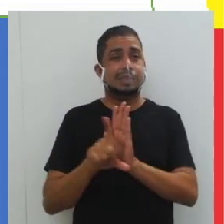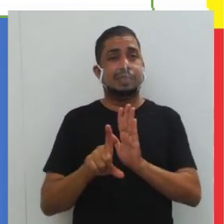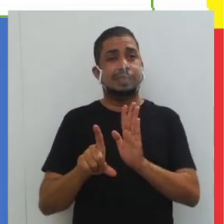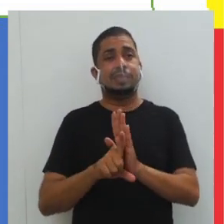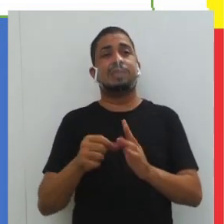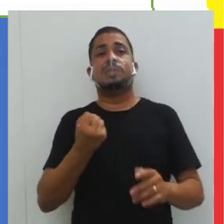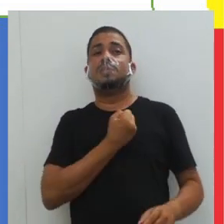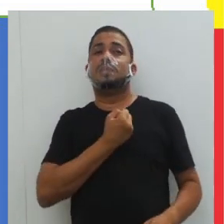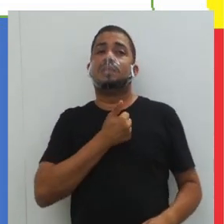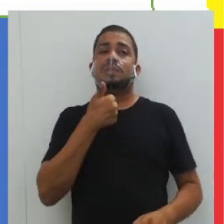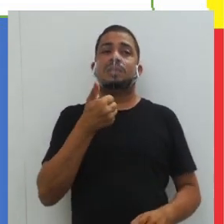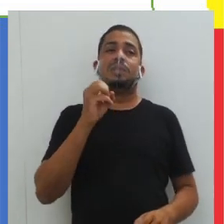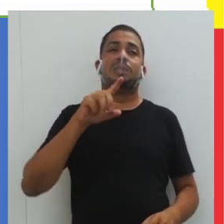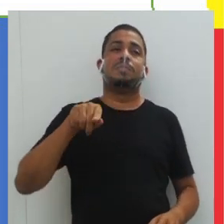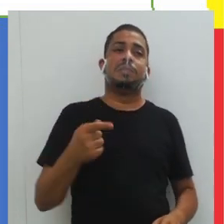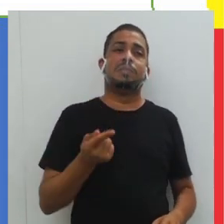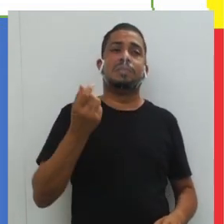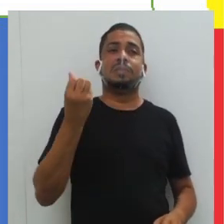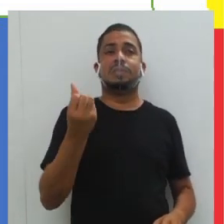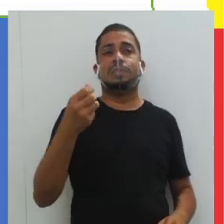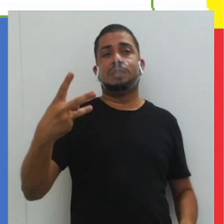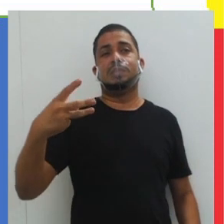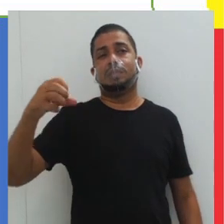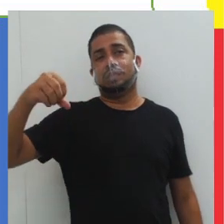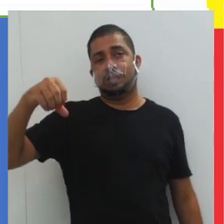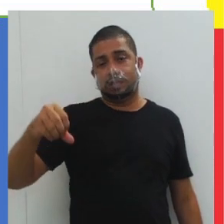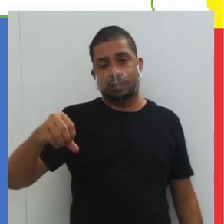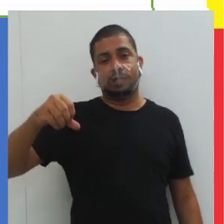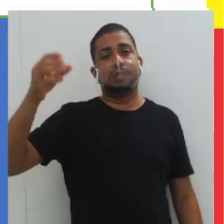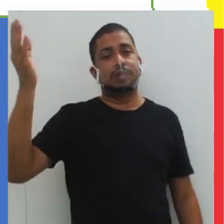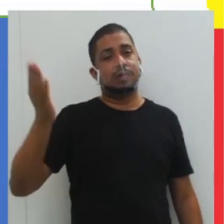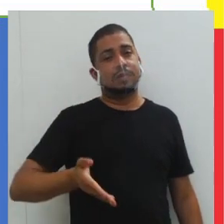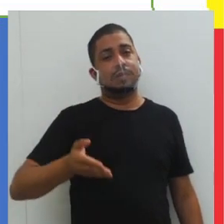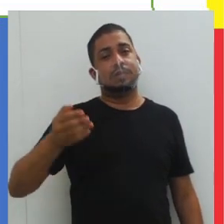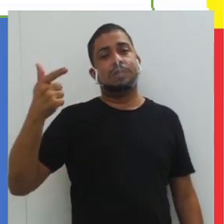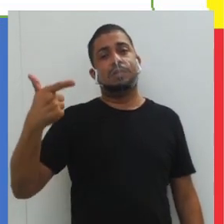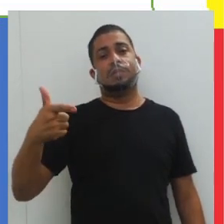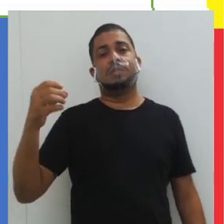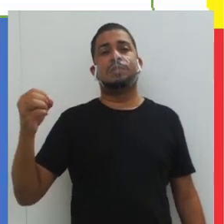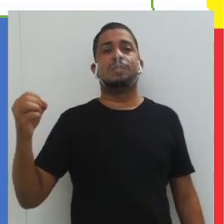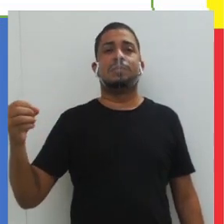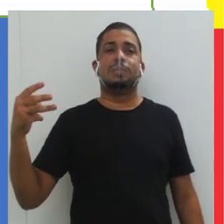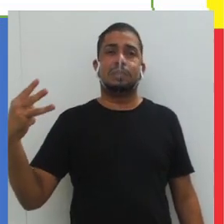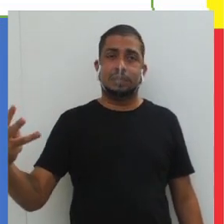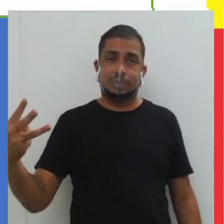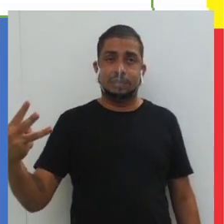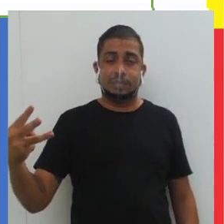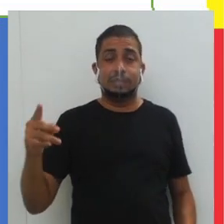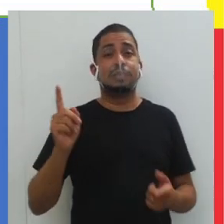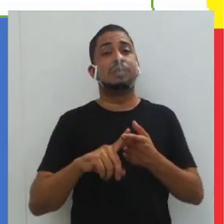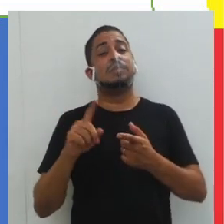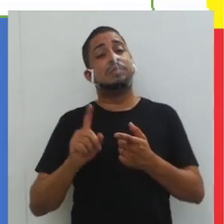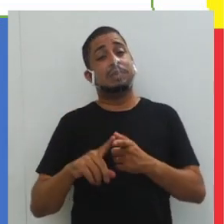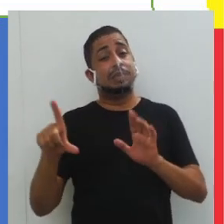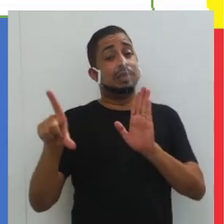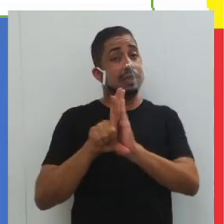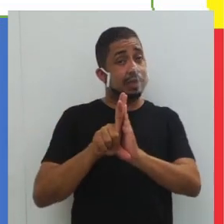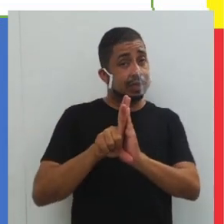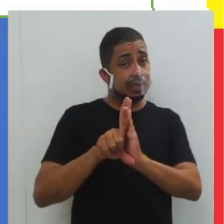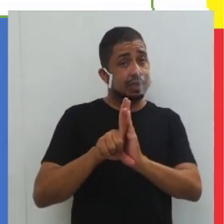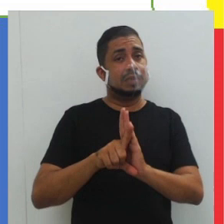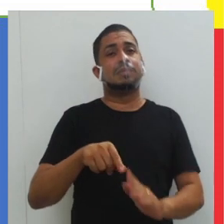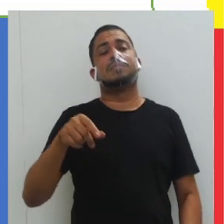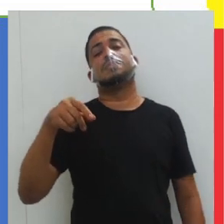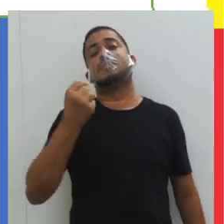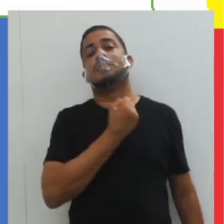da lei número 10.639 barra 2003 e da